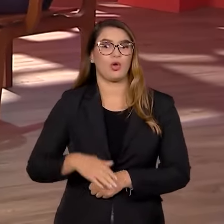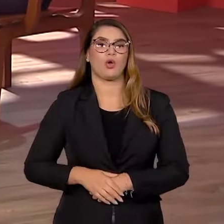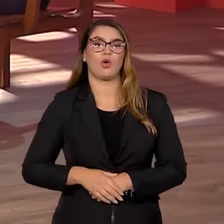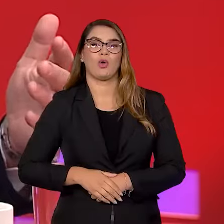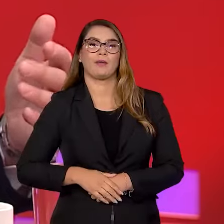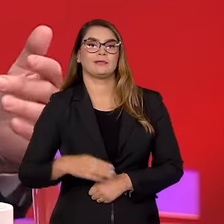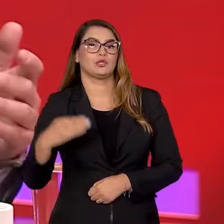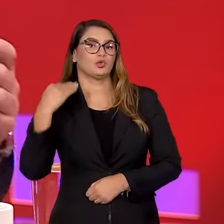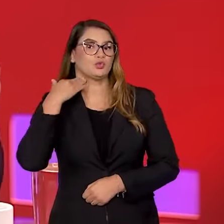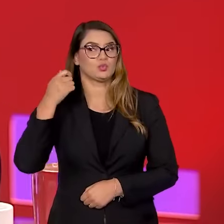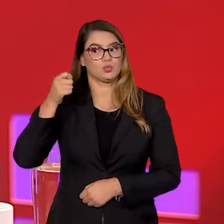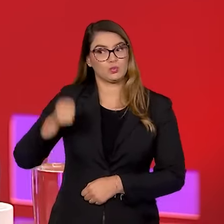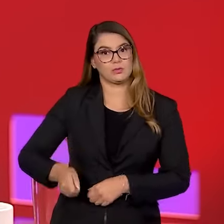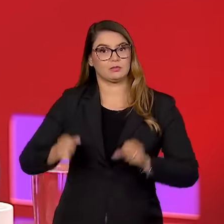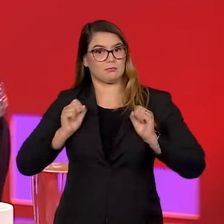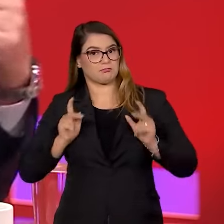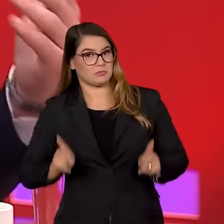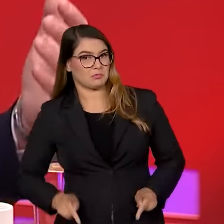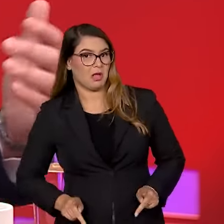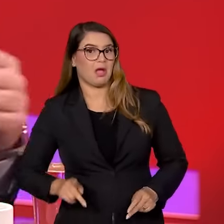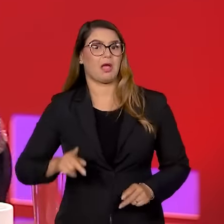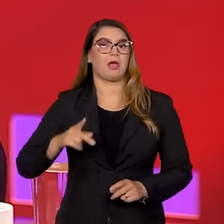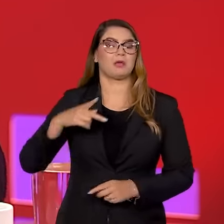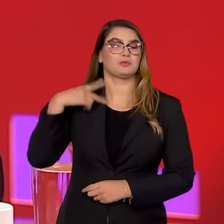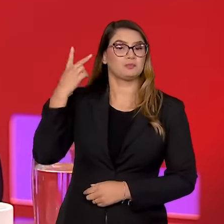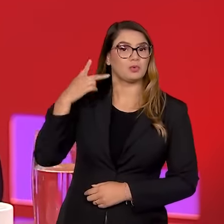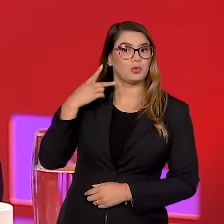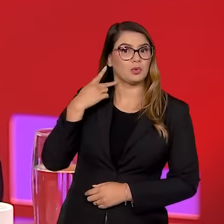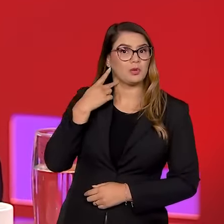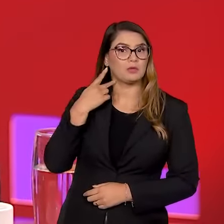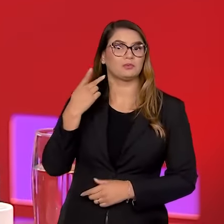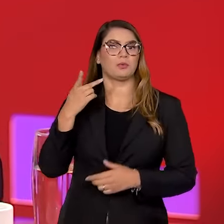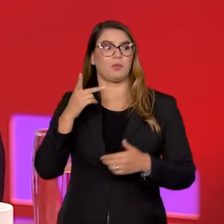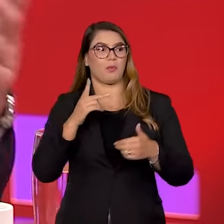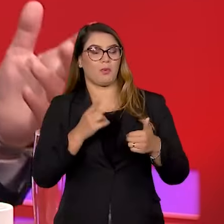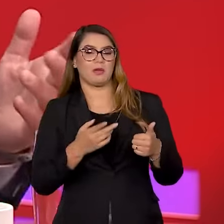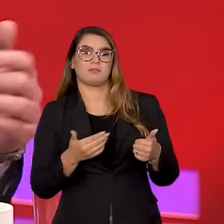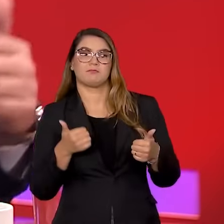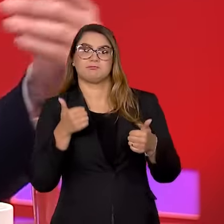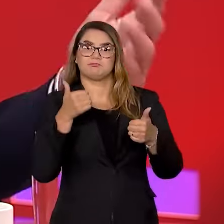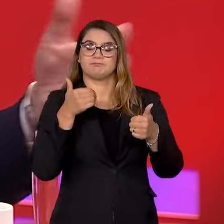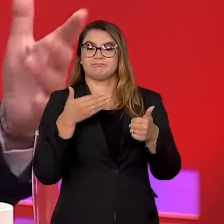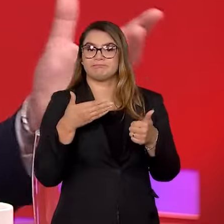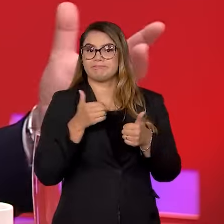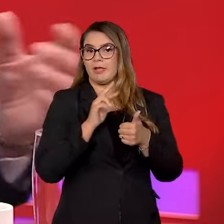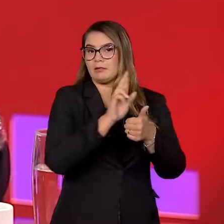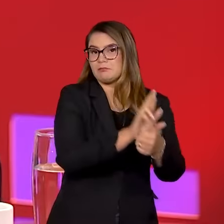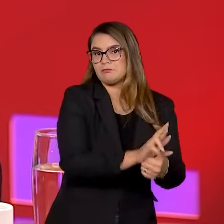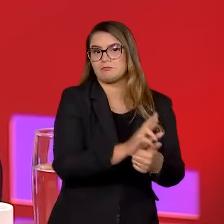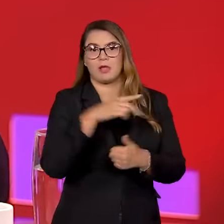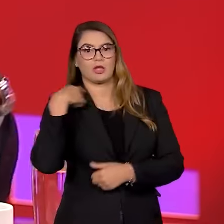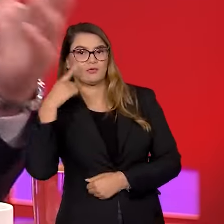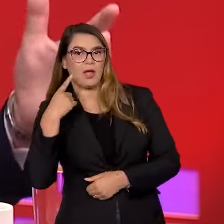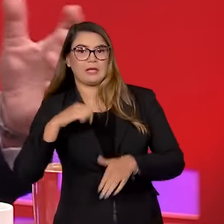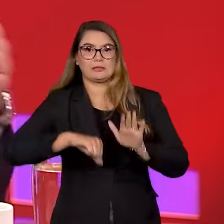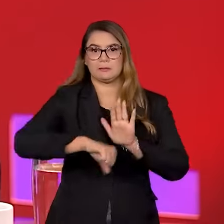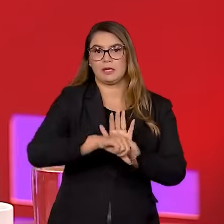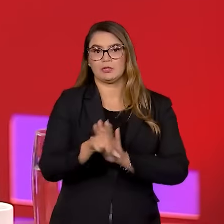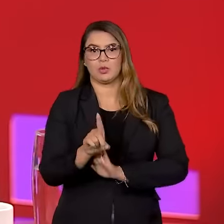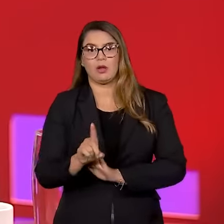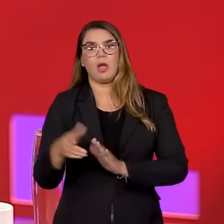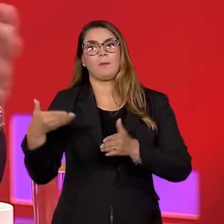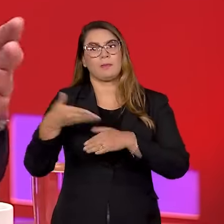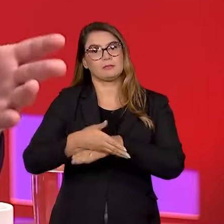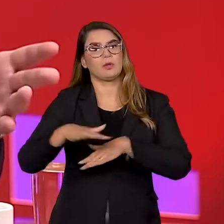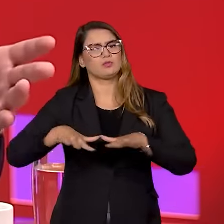juízes aposentados, alguns nativa, procuradores, defensores públicos, advogados, criminalistas ou não, advogados de movimentos